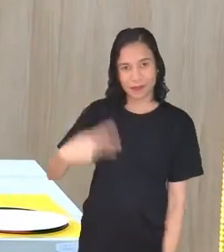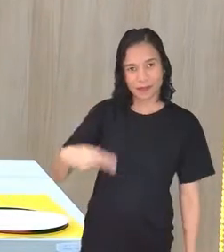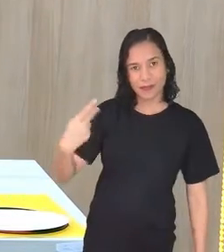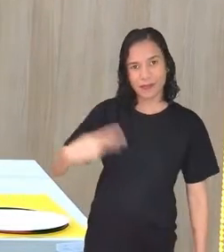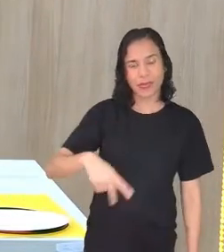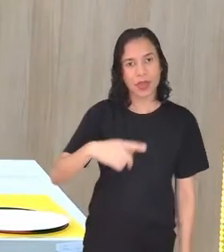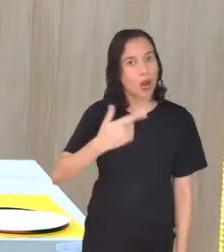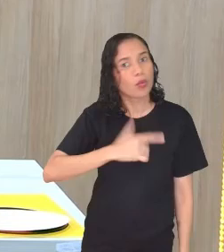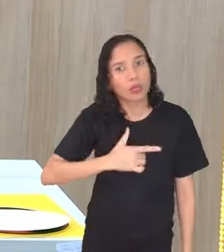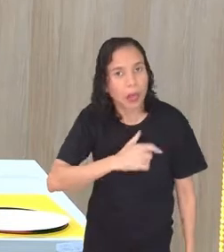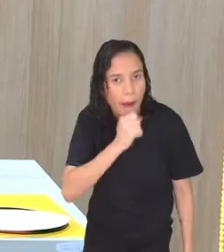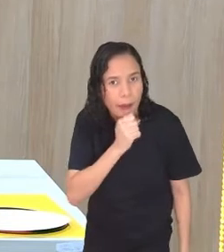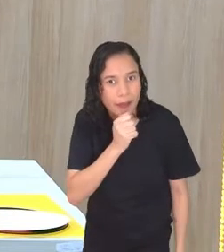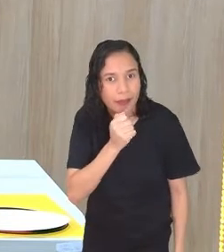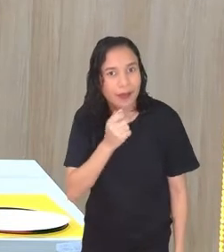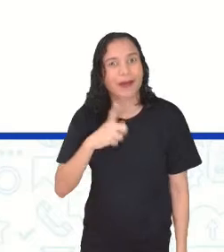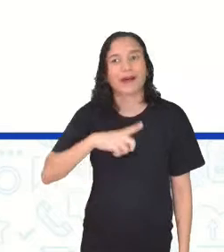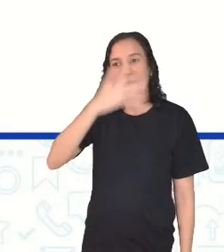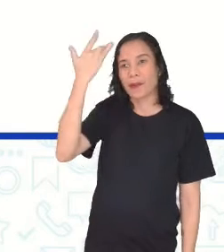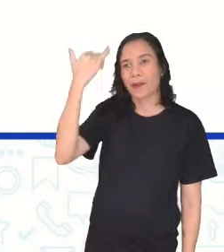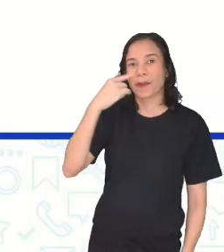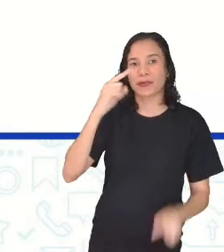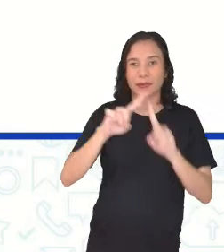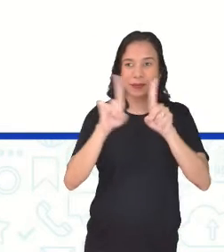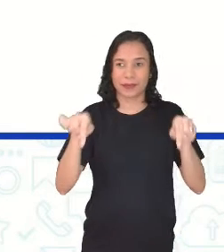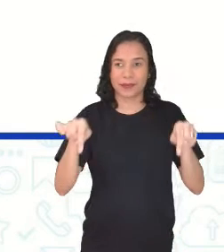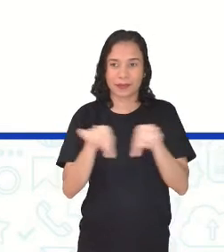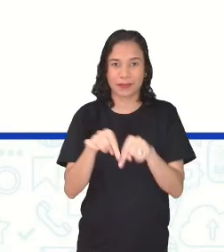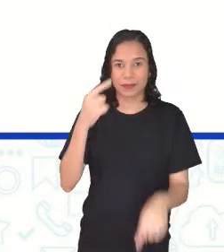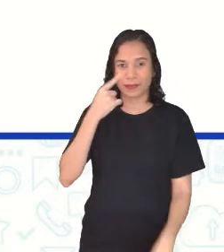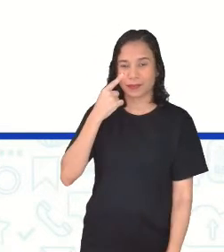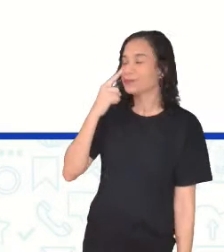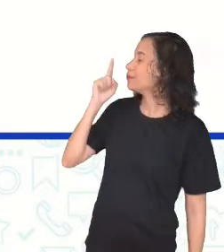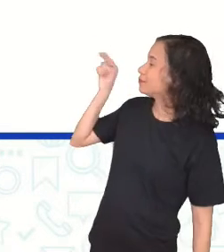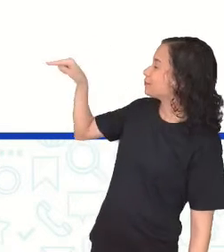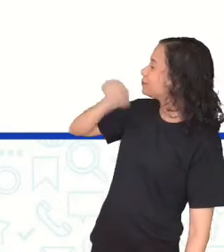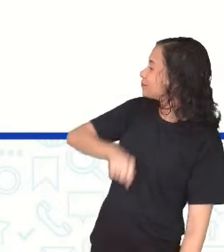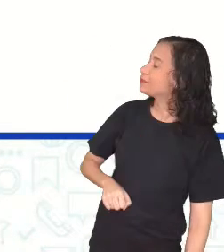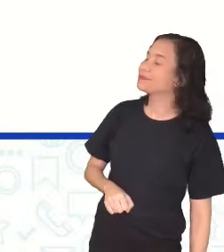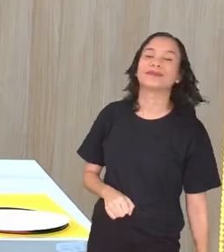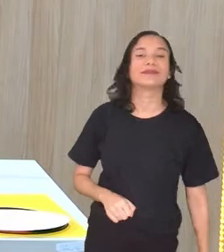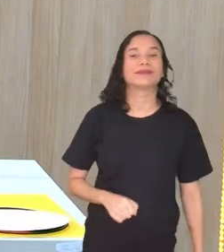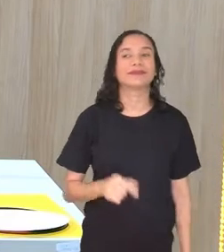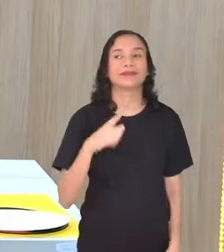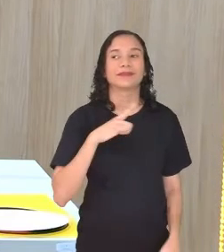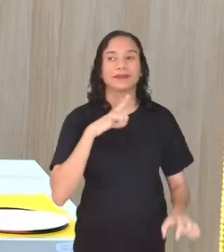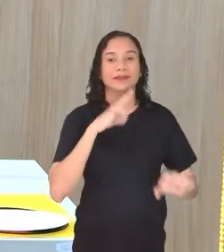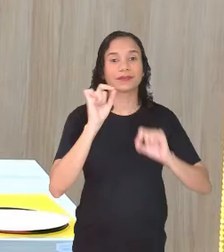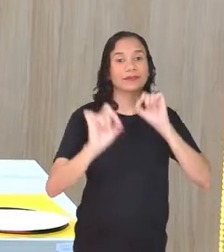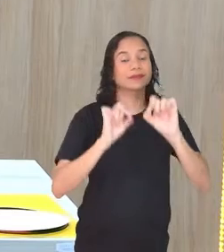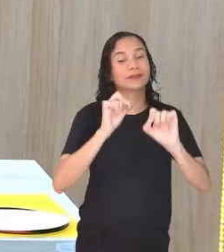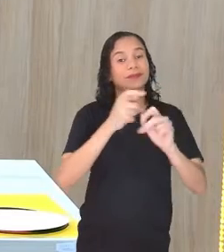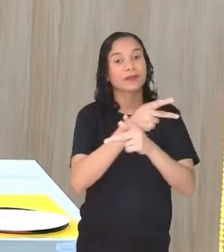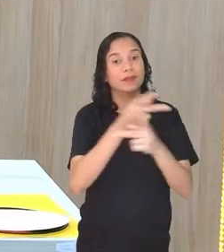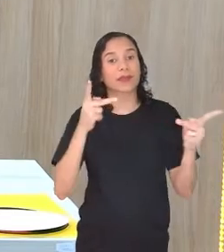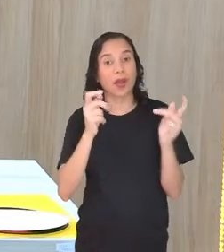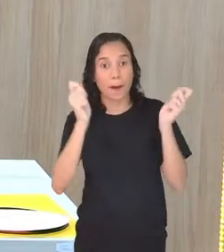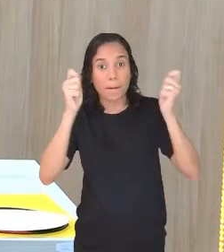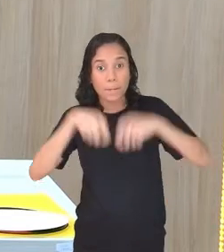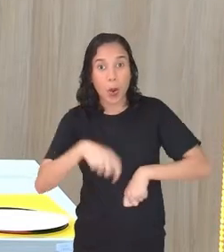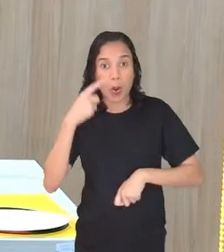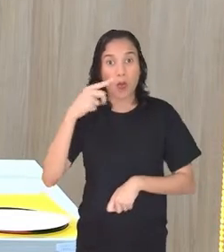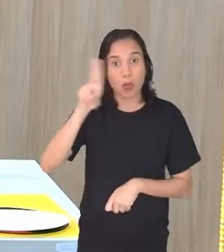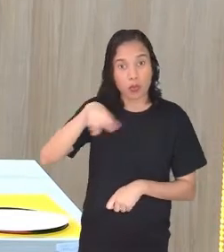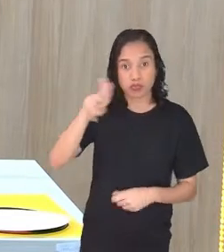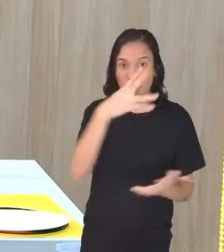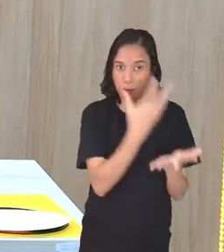Ah, não tem o aplicativo ainda? Os meninos vão colocar aqui, ó, no Carry Code, para que vocês possam